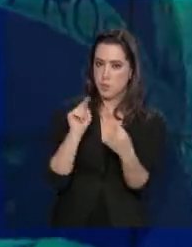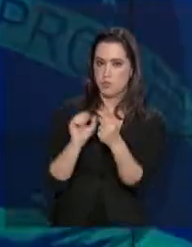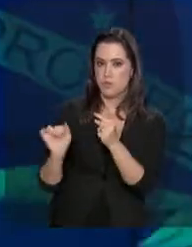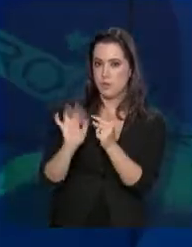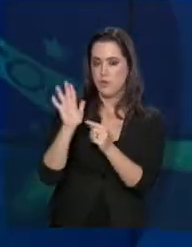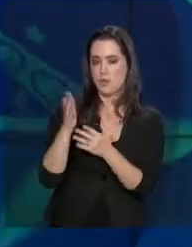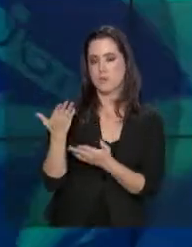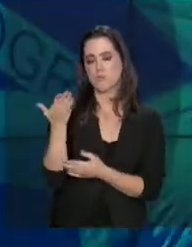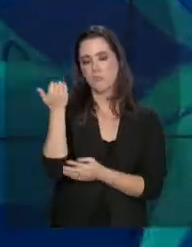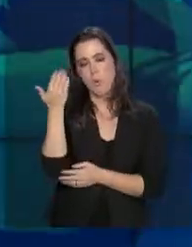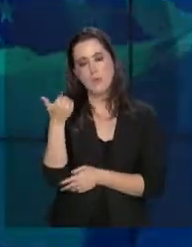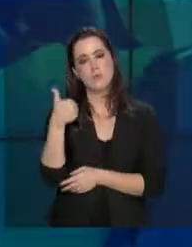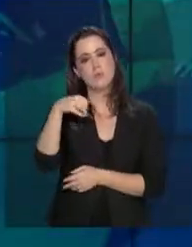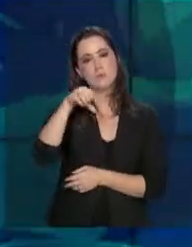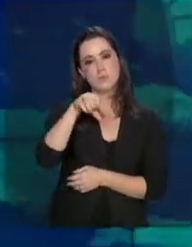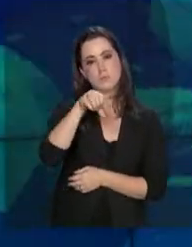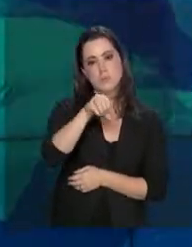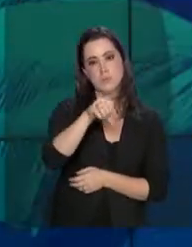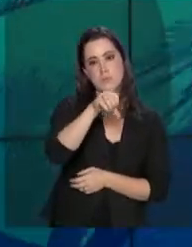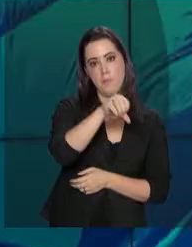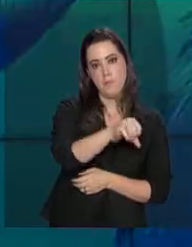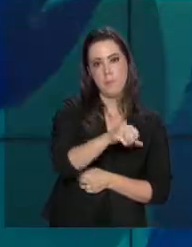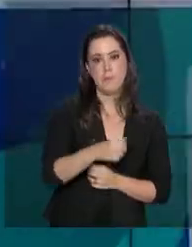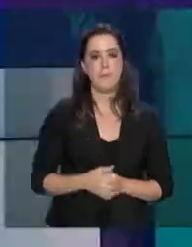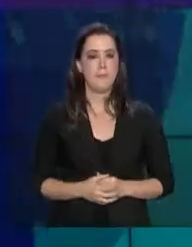para a inflação, adotado em 1999.